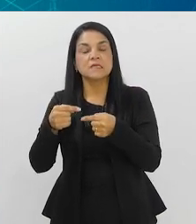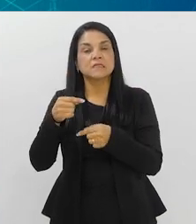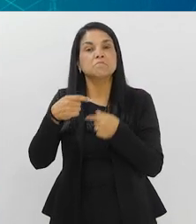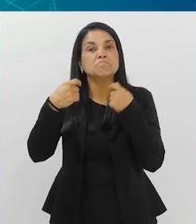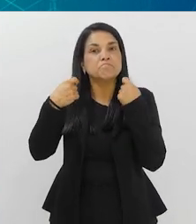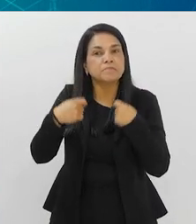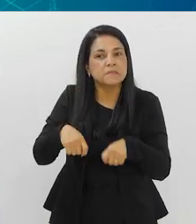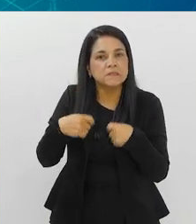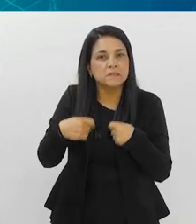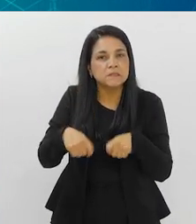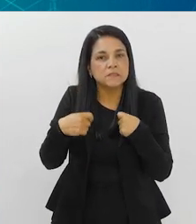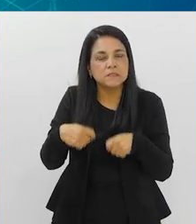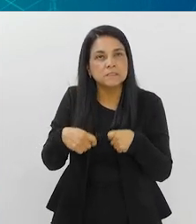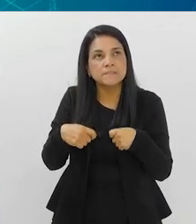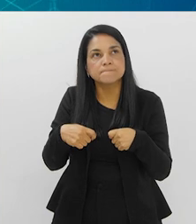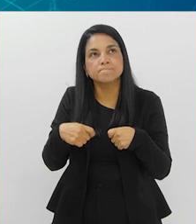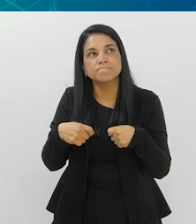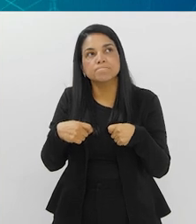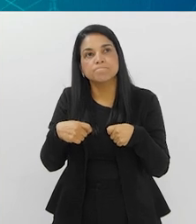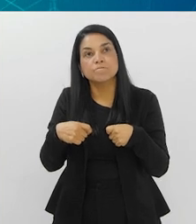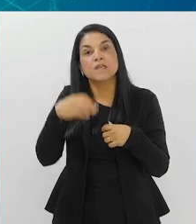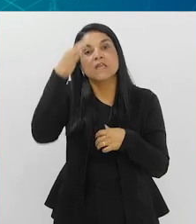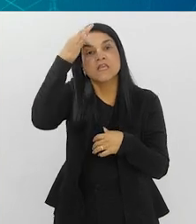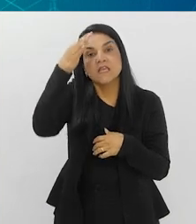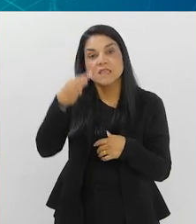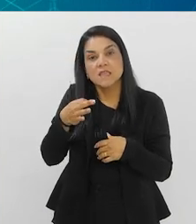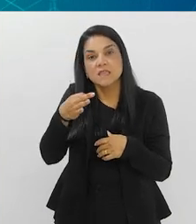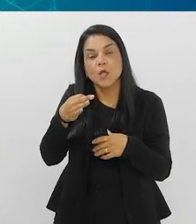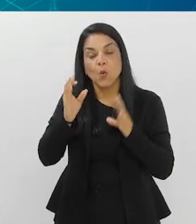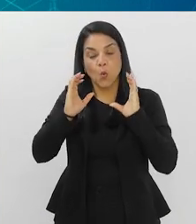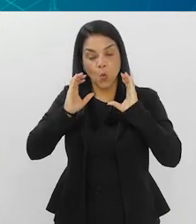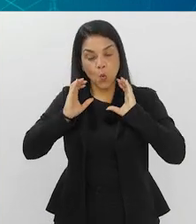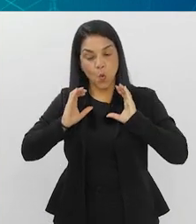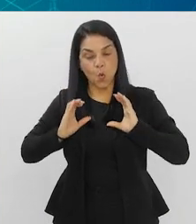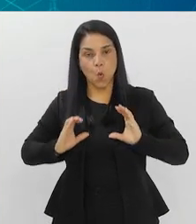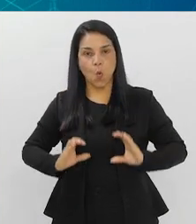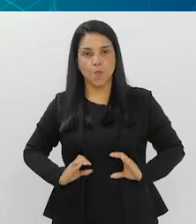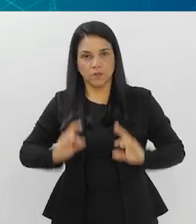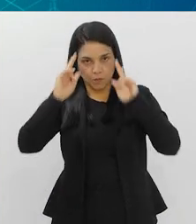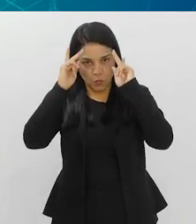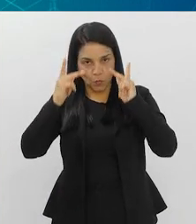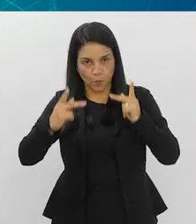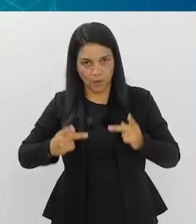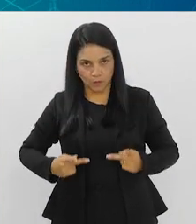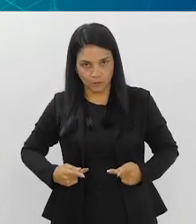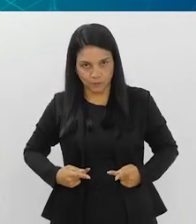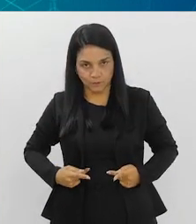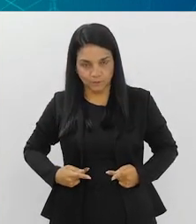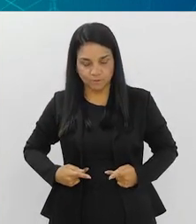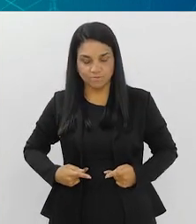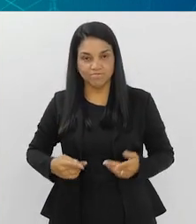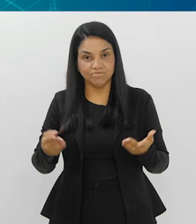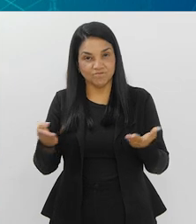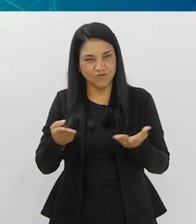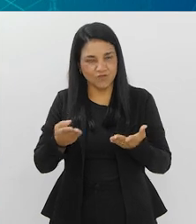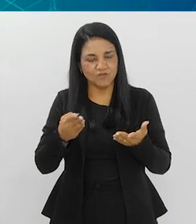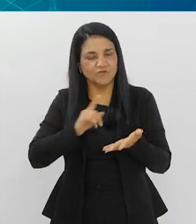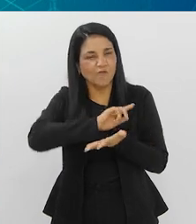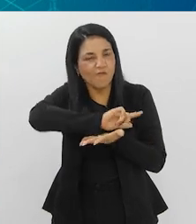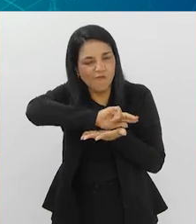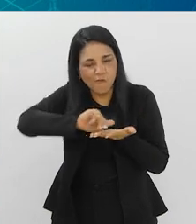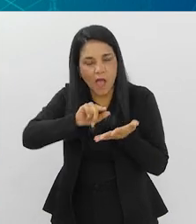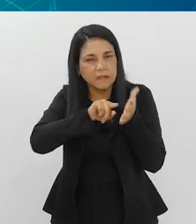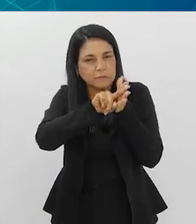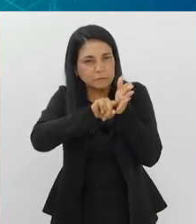É preciso entender comportamento. Então, hoje, a gente tem várias